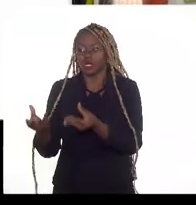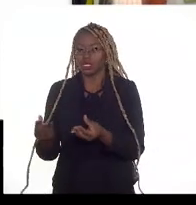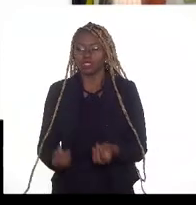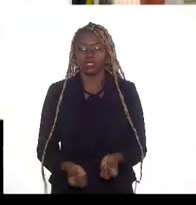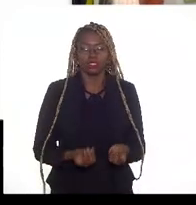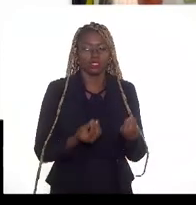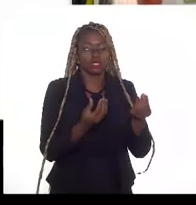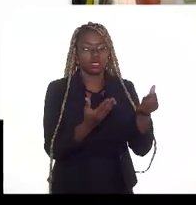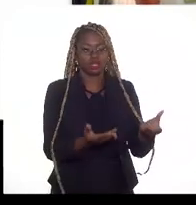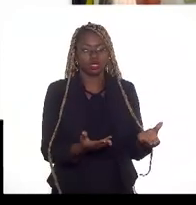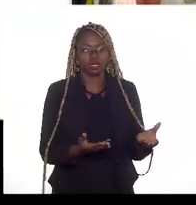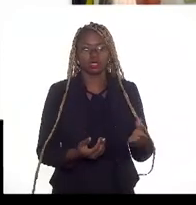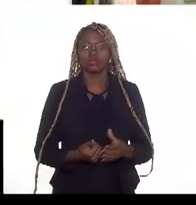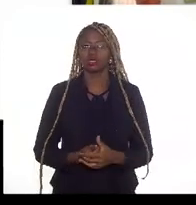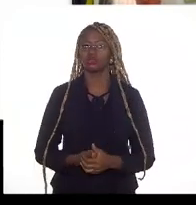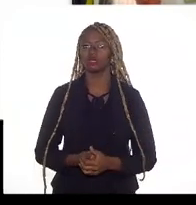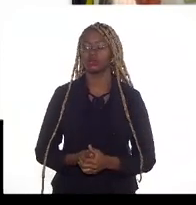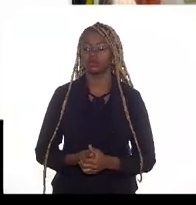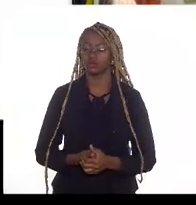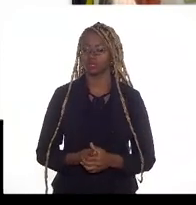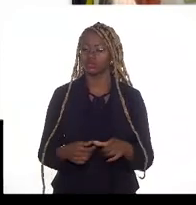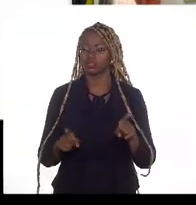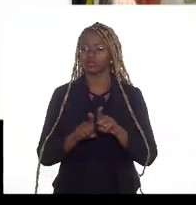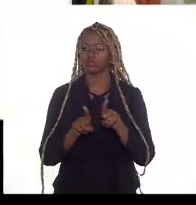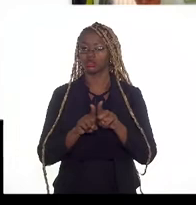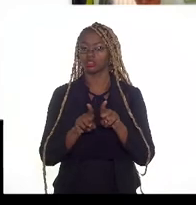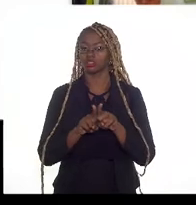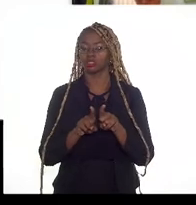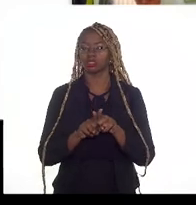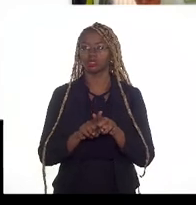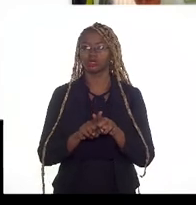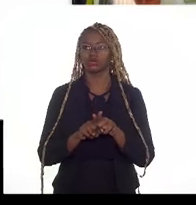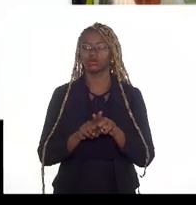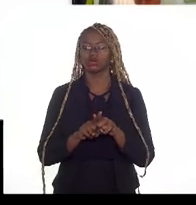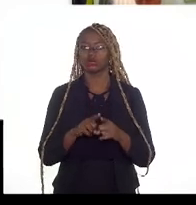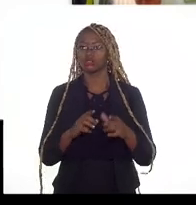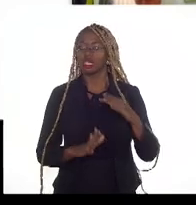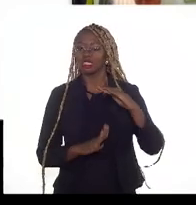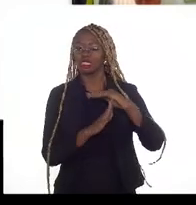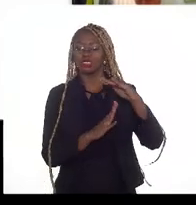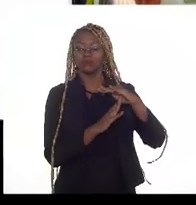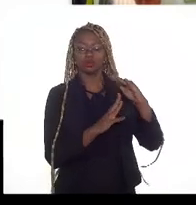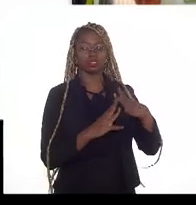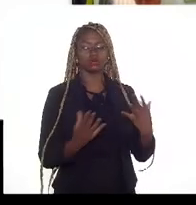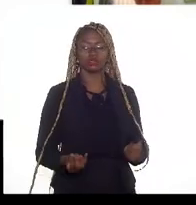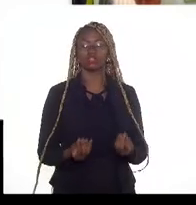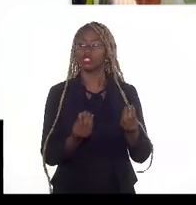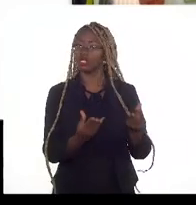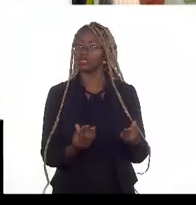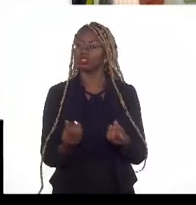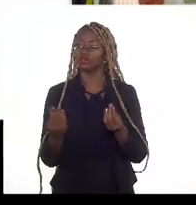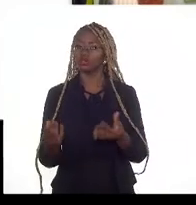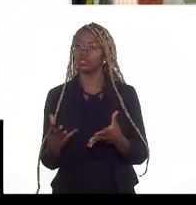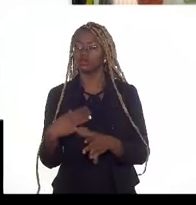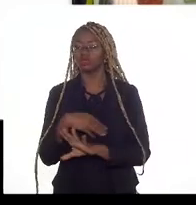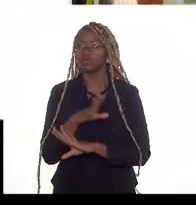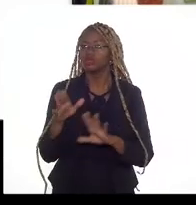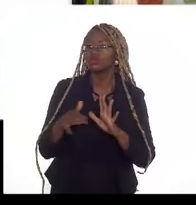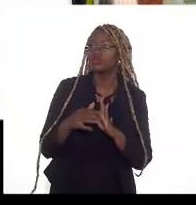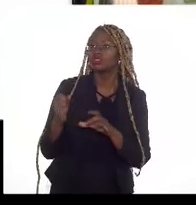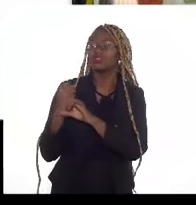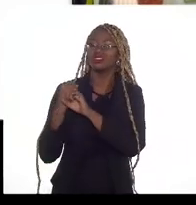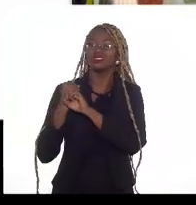falta ou de rejeção causando limitações da oferta. mercado está atendido até nesse horizonte todo